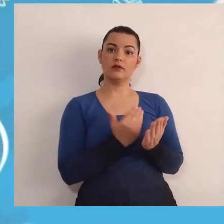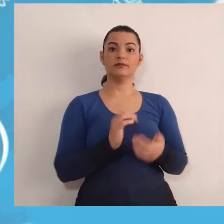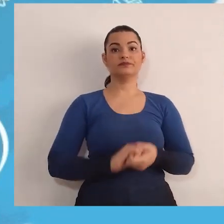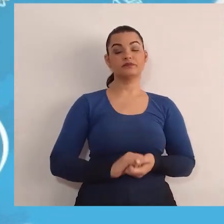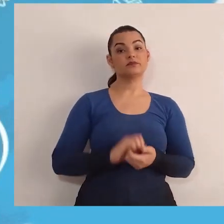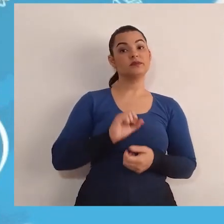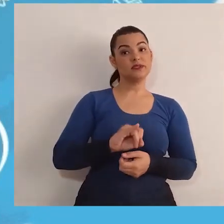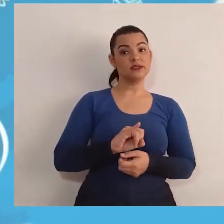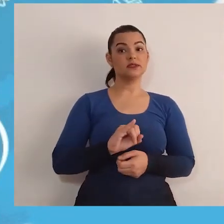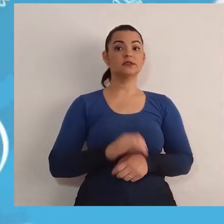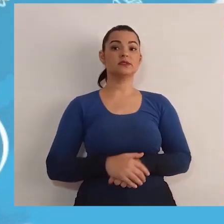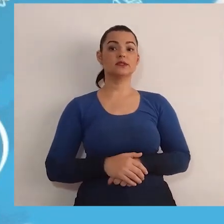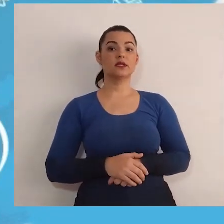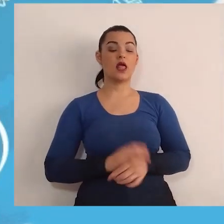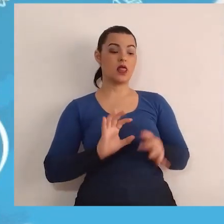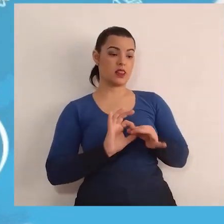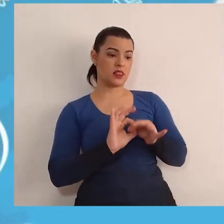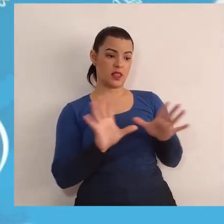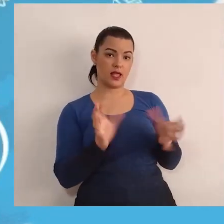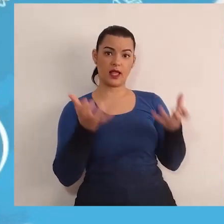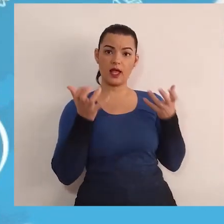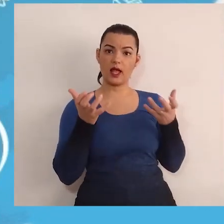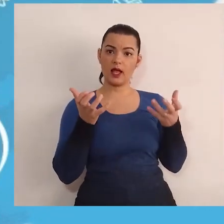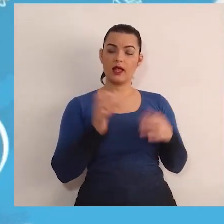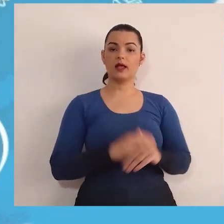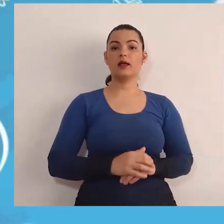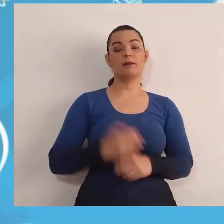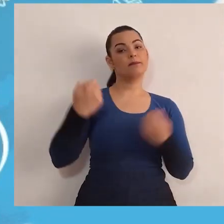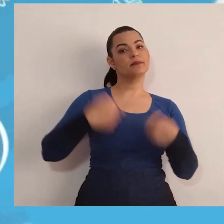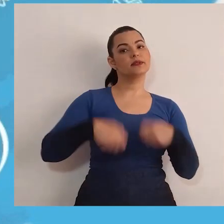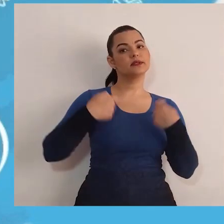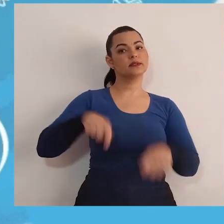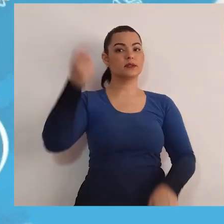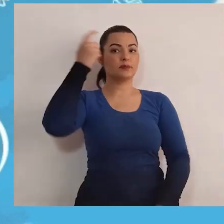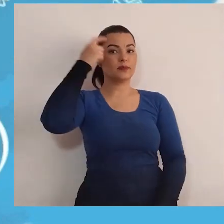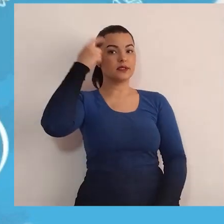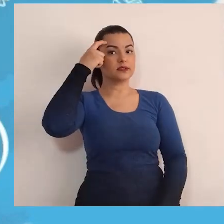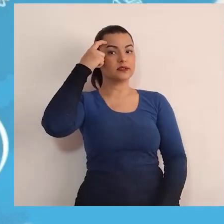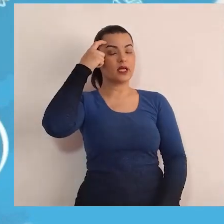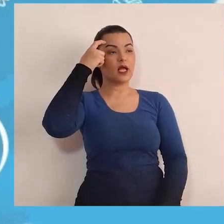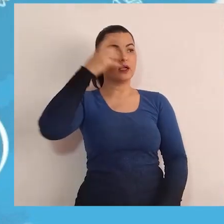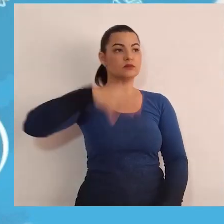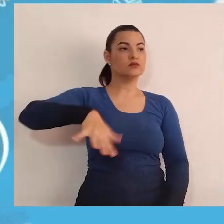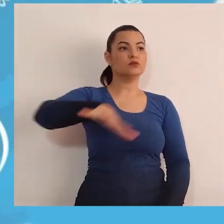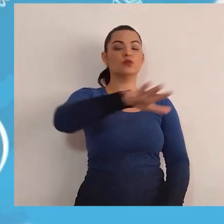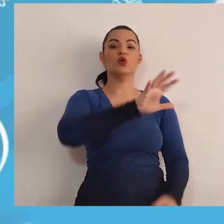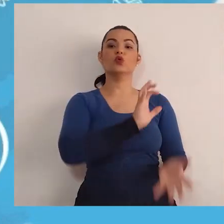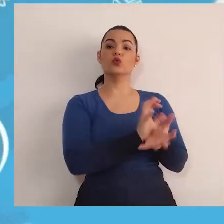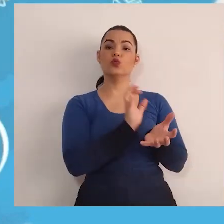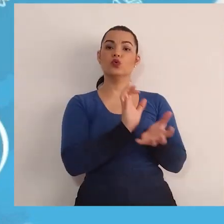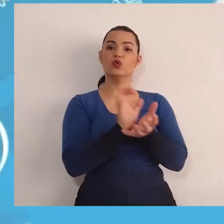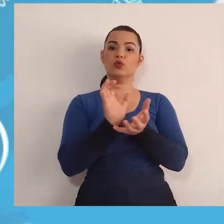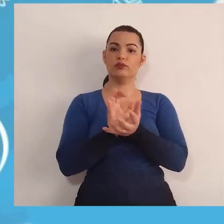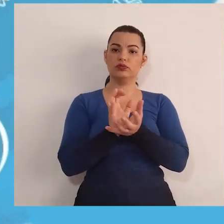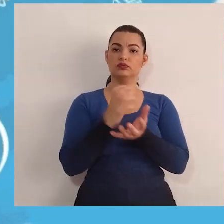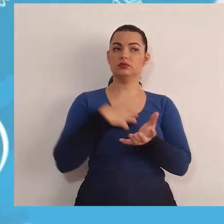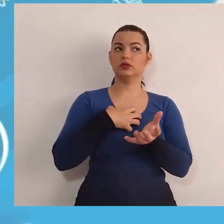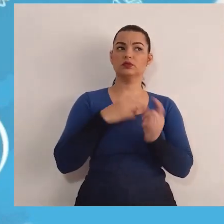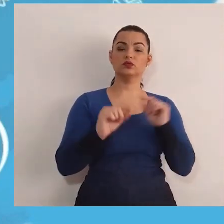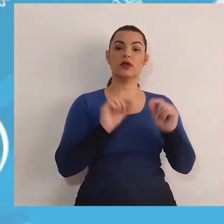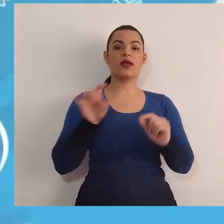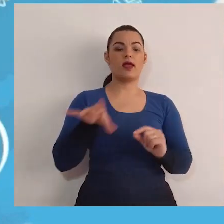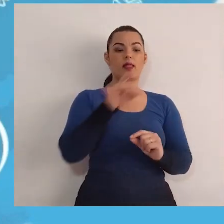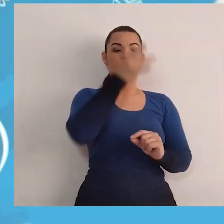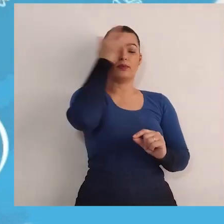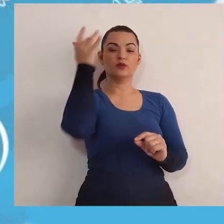Então, numa gestão democrática, a gente tem que pensar coletivamente. Então, cada um vai dar o